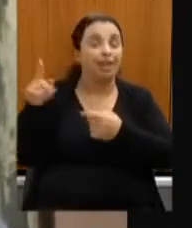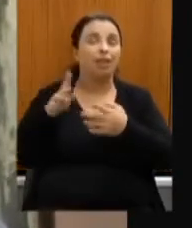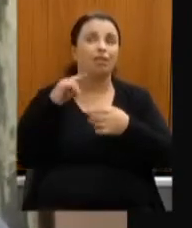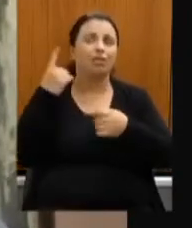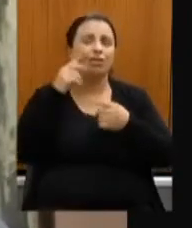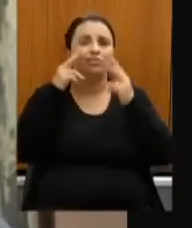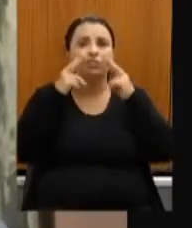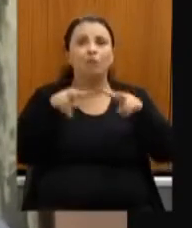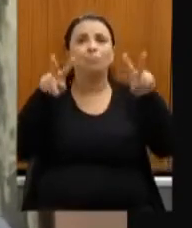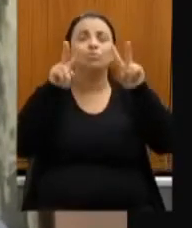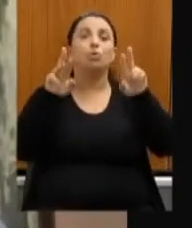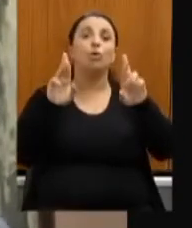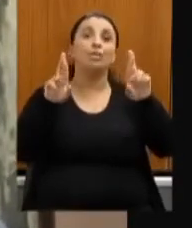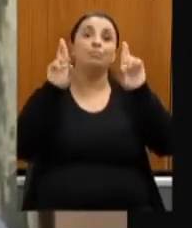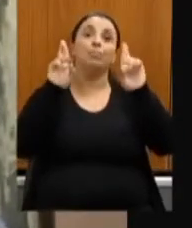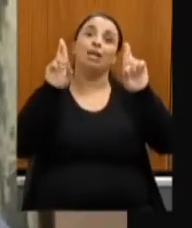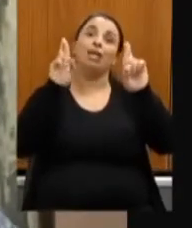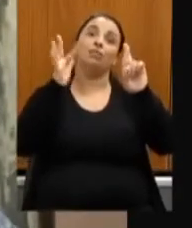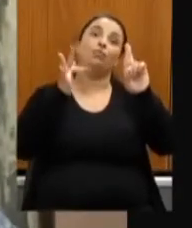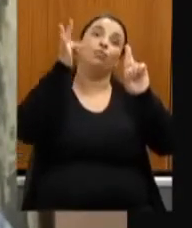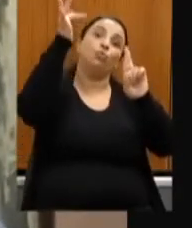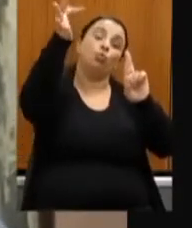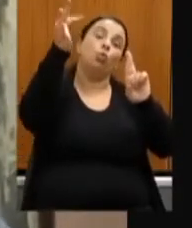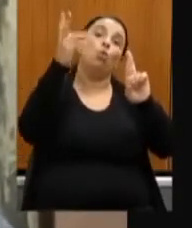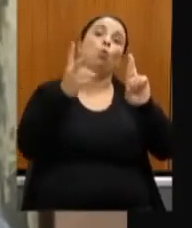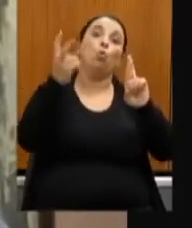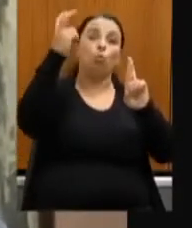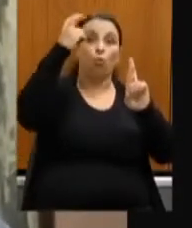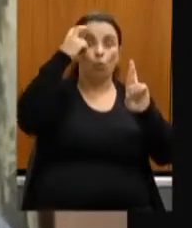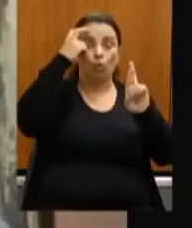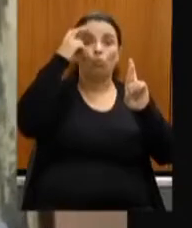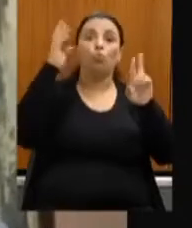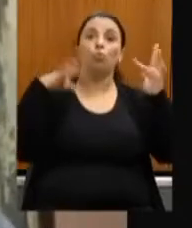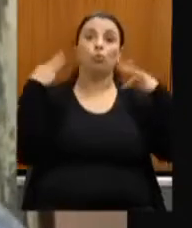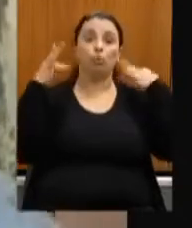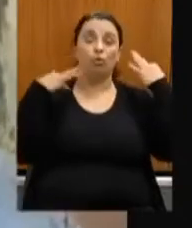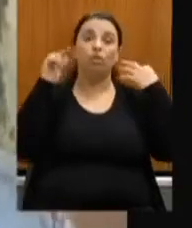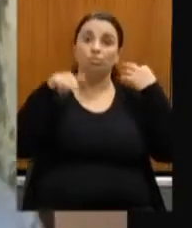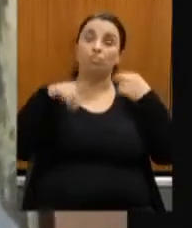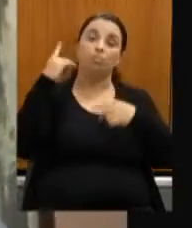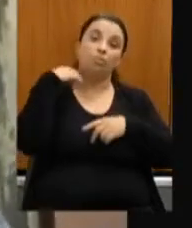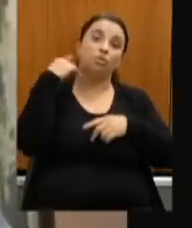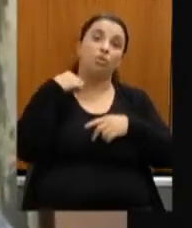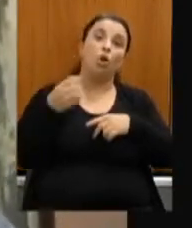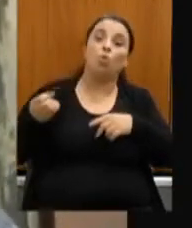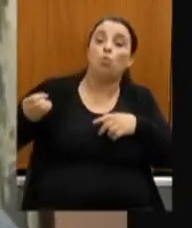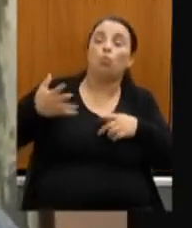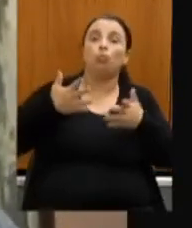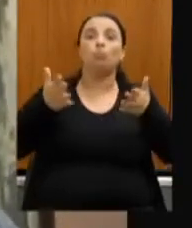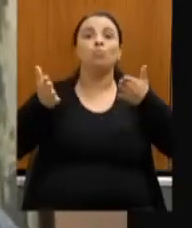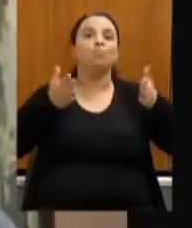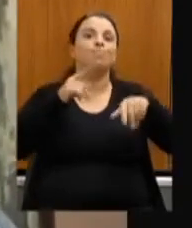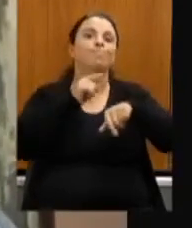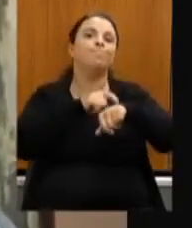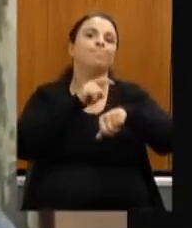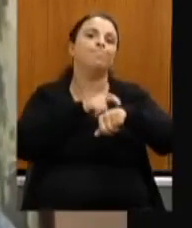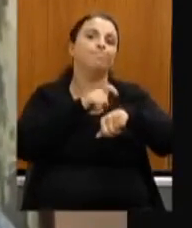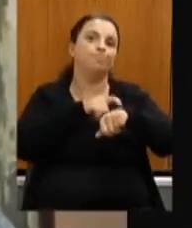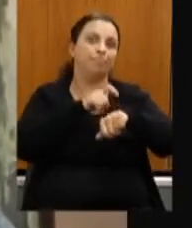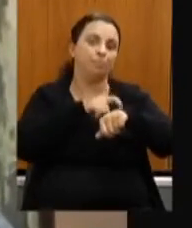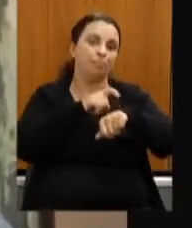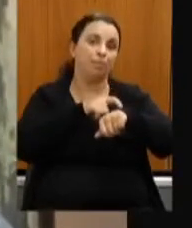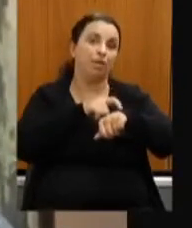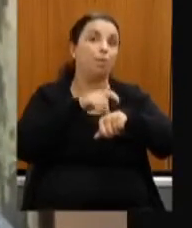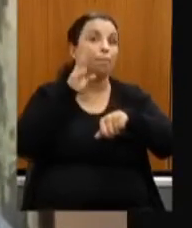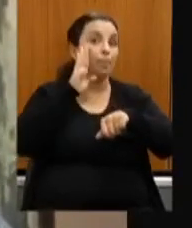que a cultura turismo e cultura de Minas Gerais elas possam ter aí um novo tempo principalmente aí nesse